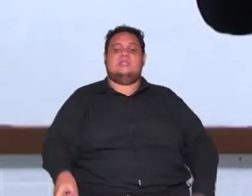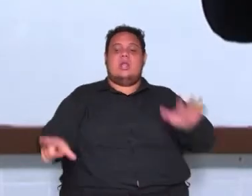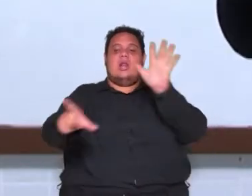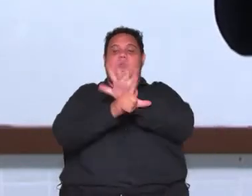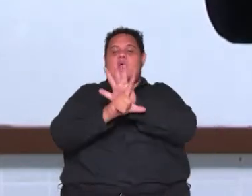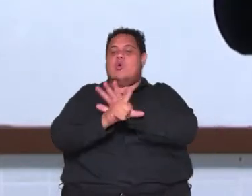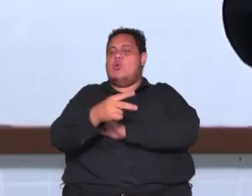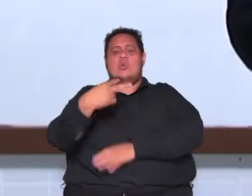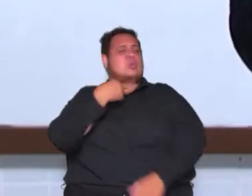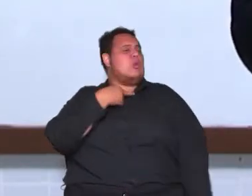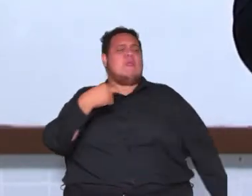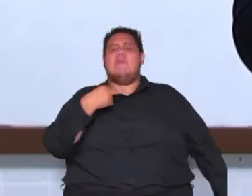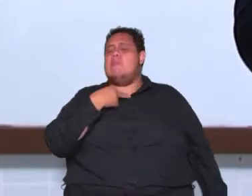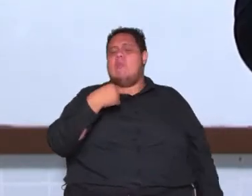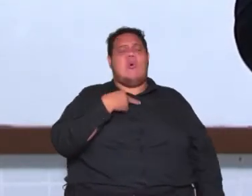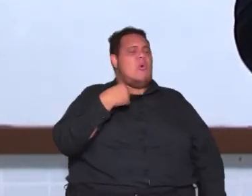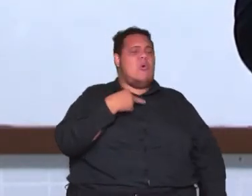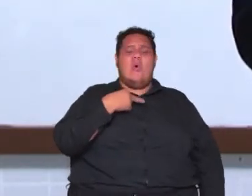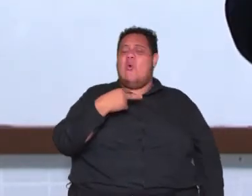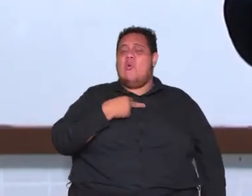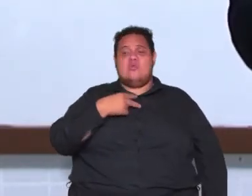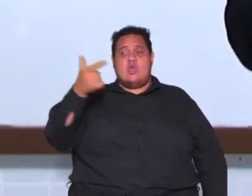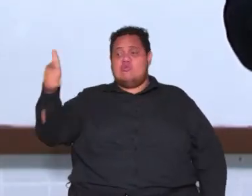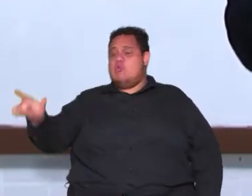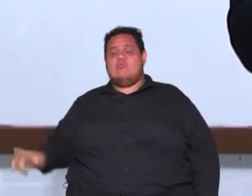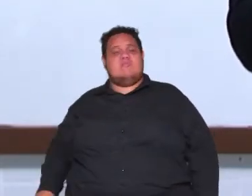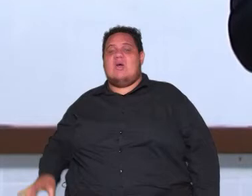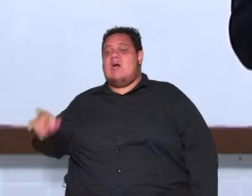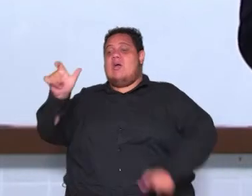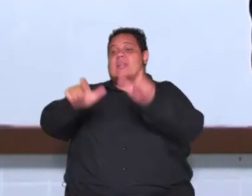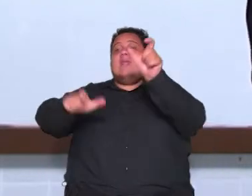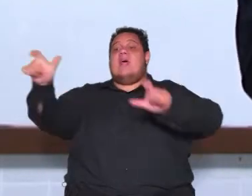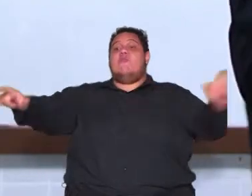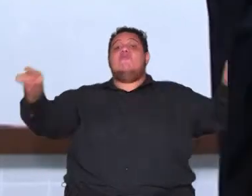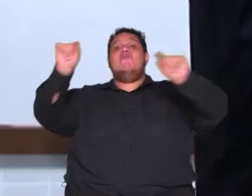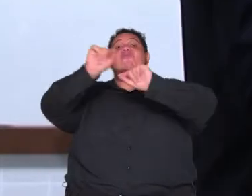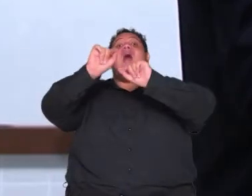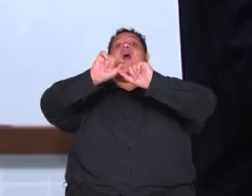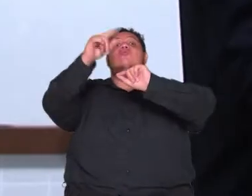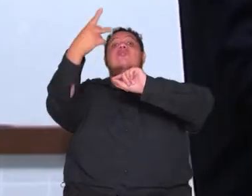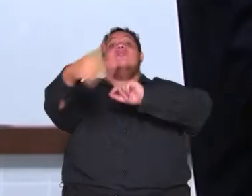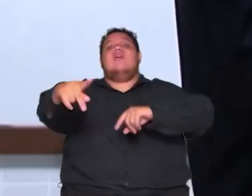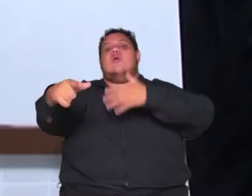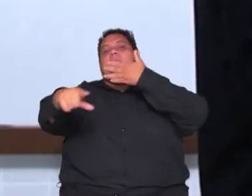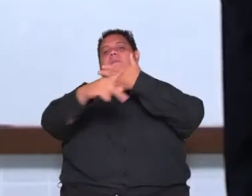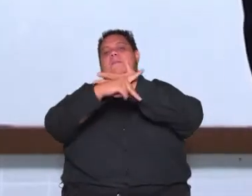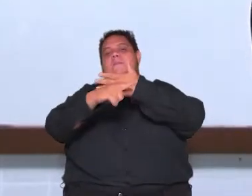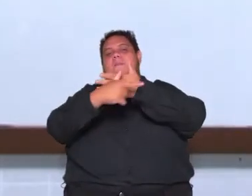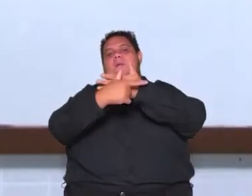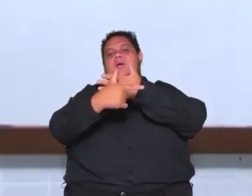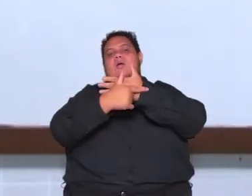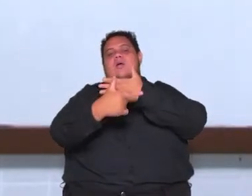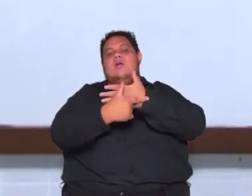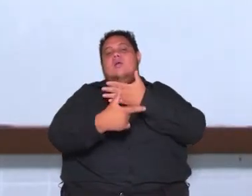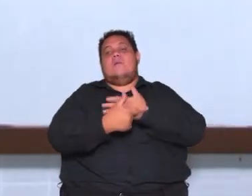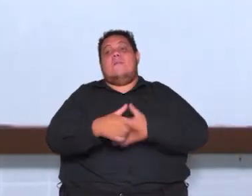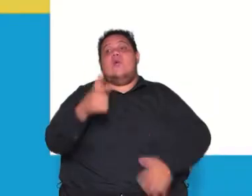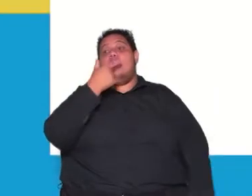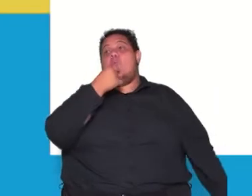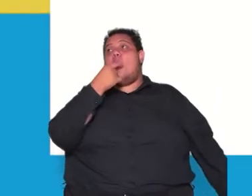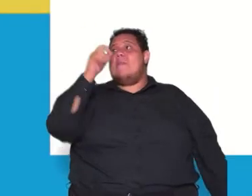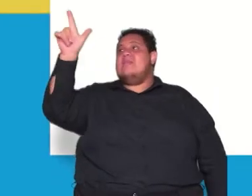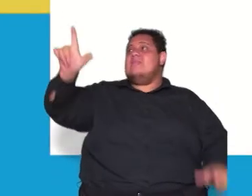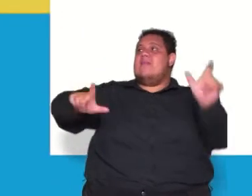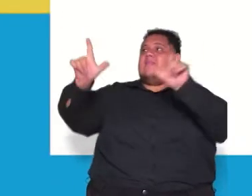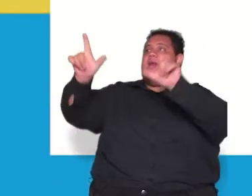se meter na seara do outro cada um cumprindo seu papel para Montesquieu os poderes devem ser